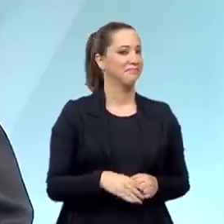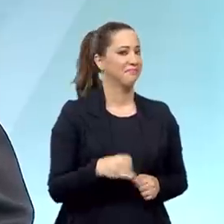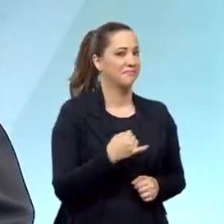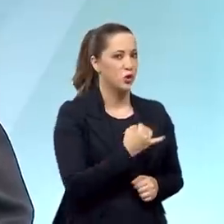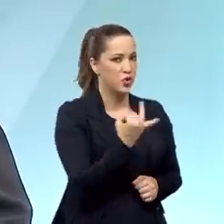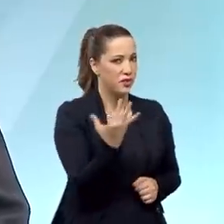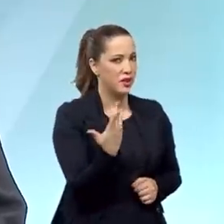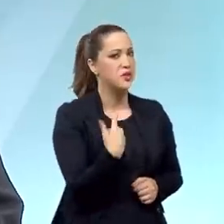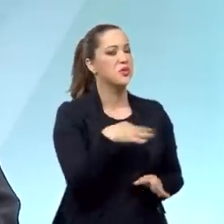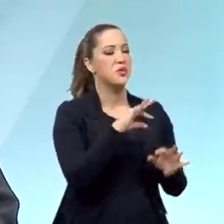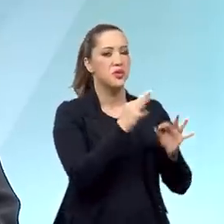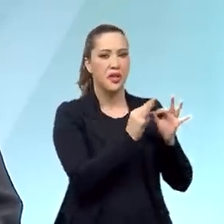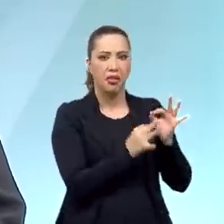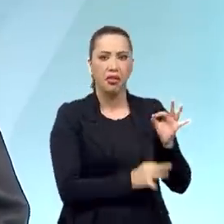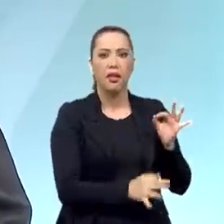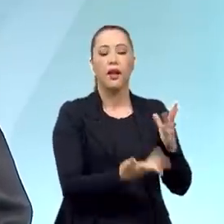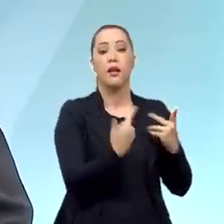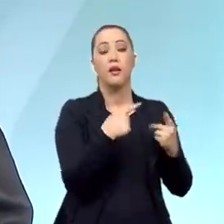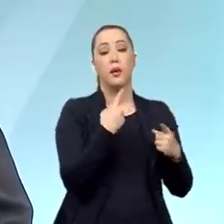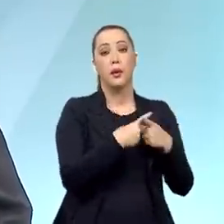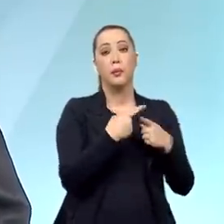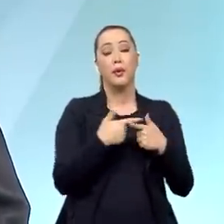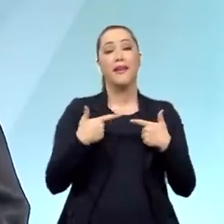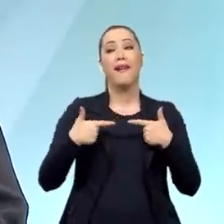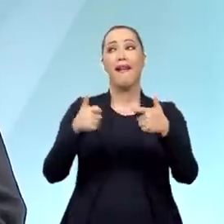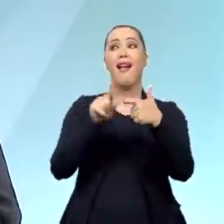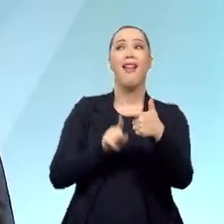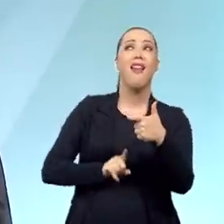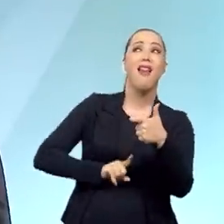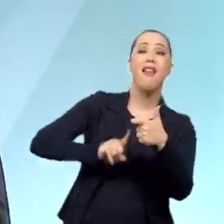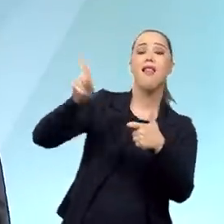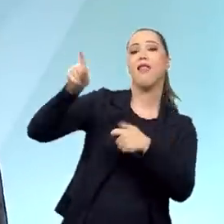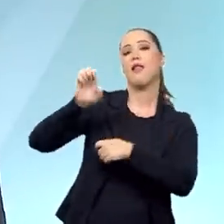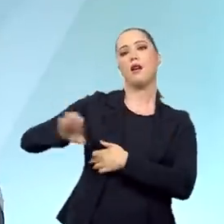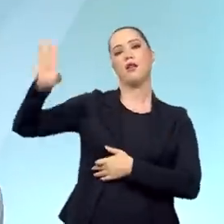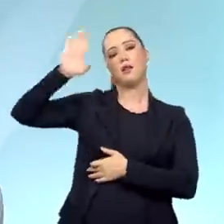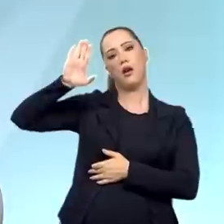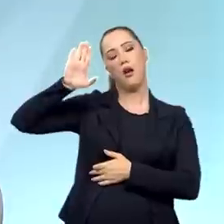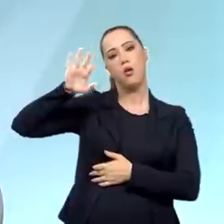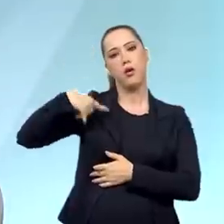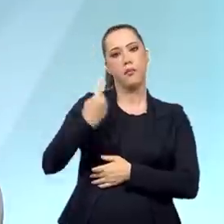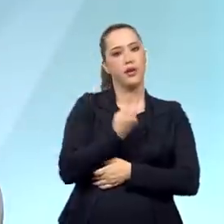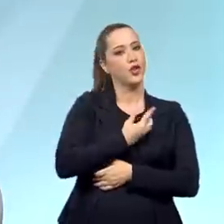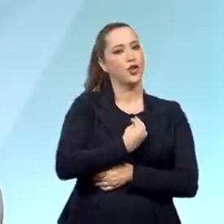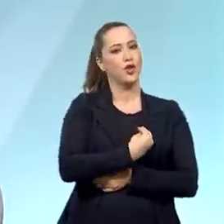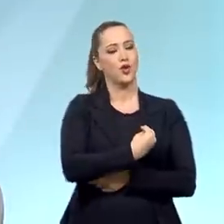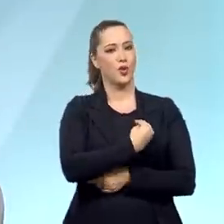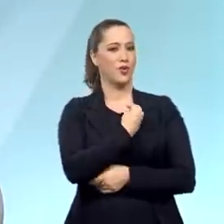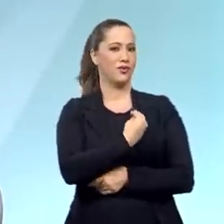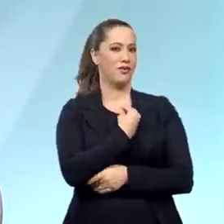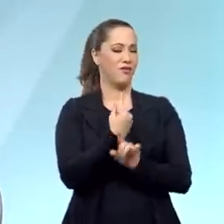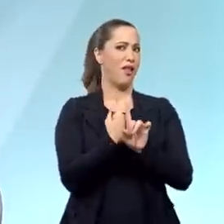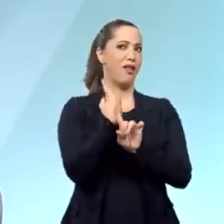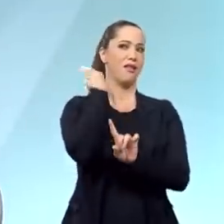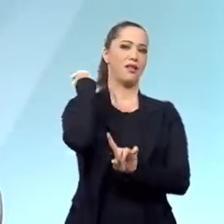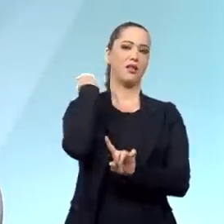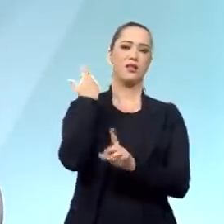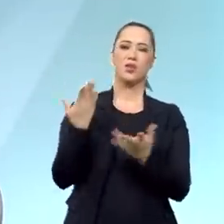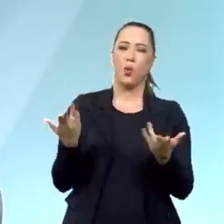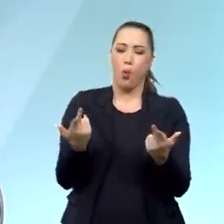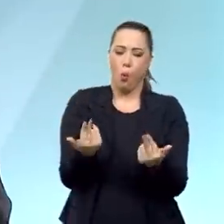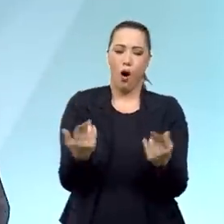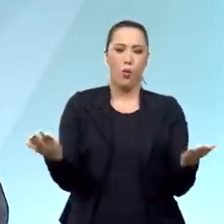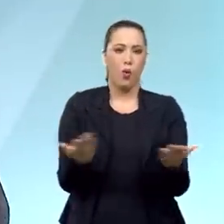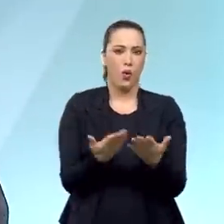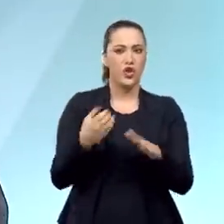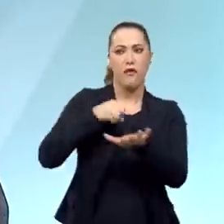considerações, né? Primeiro que a guerra estava acontecendo na Europa. E nós não vivíamos naquela época como nós vivemos hoje